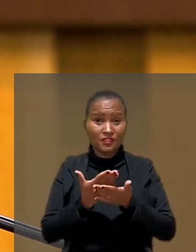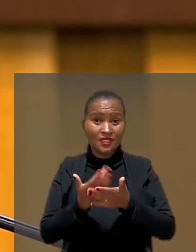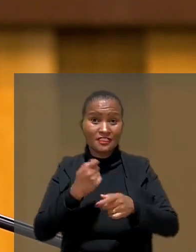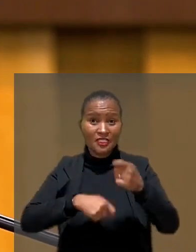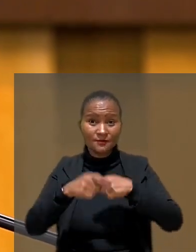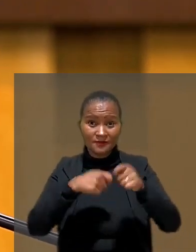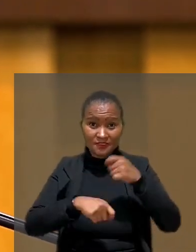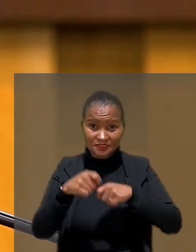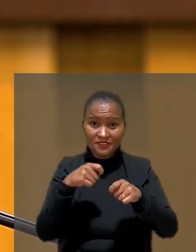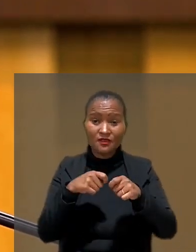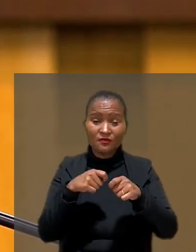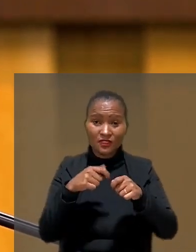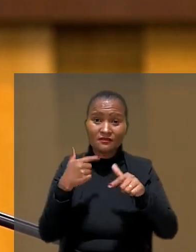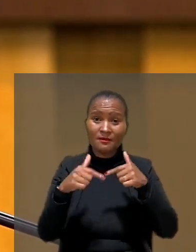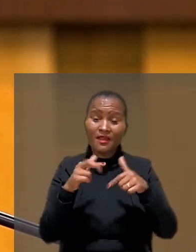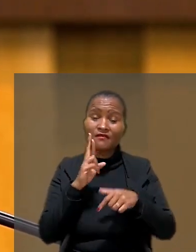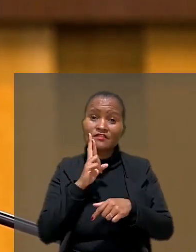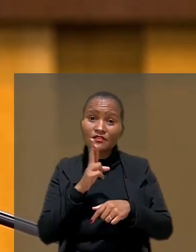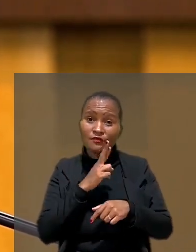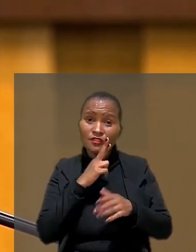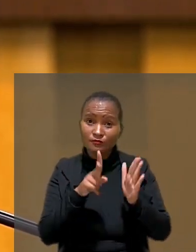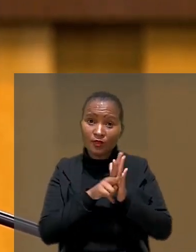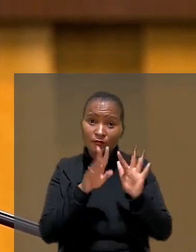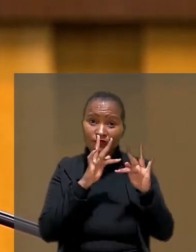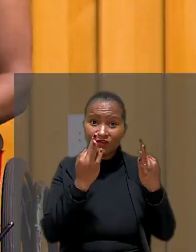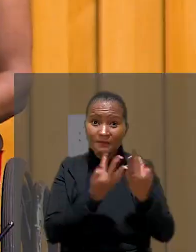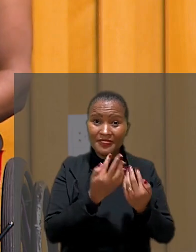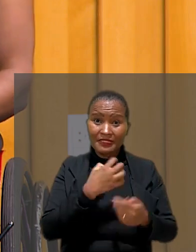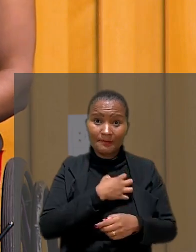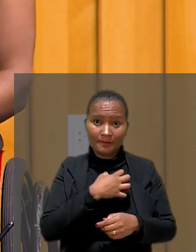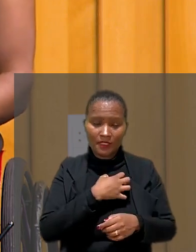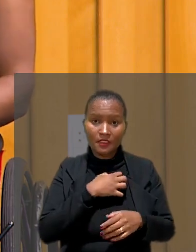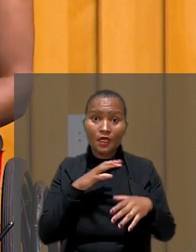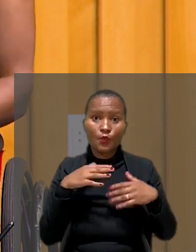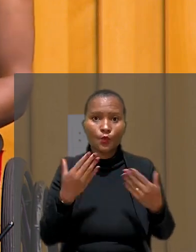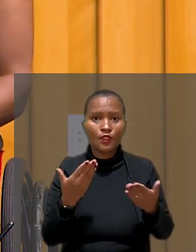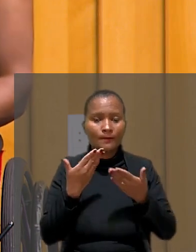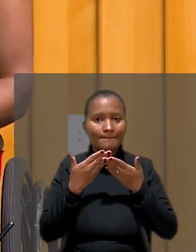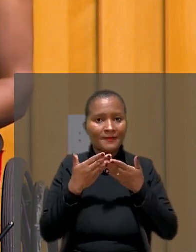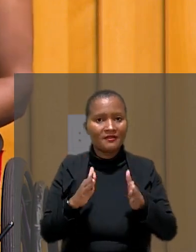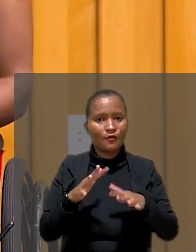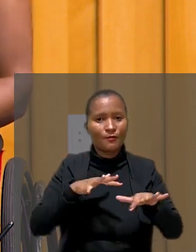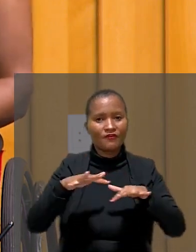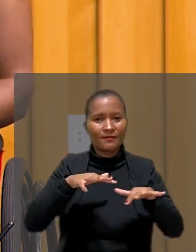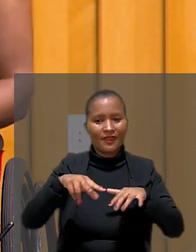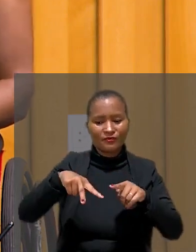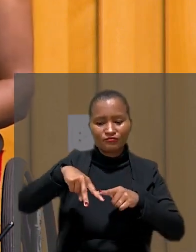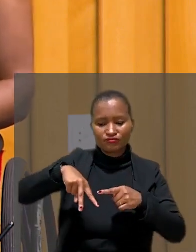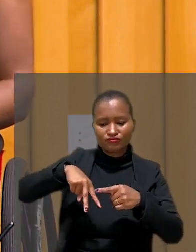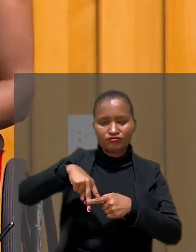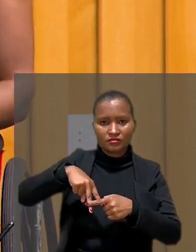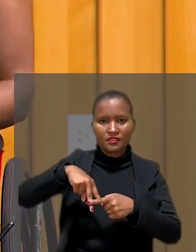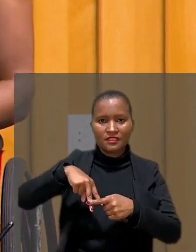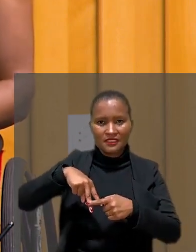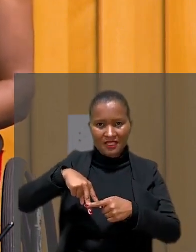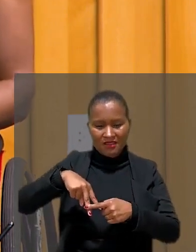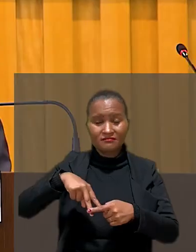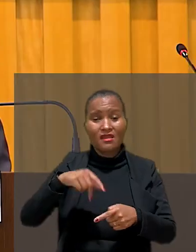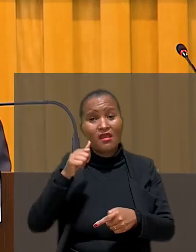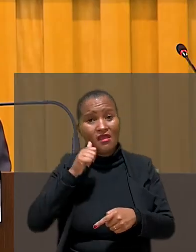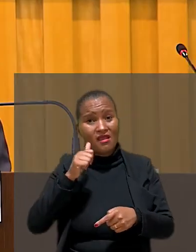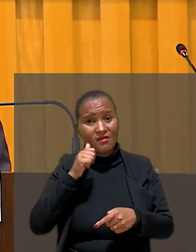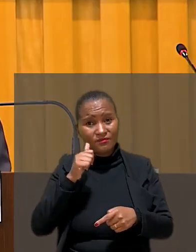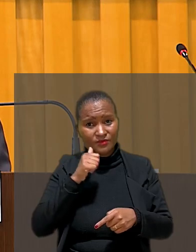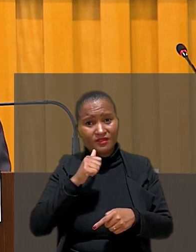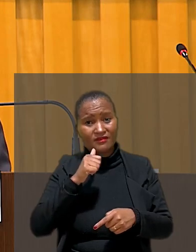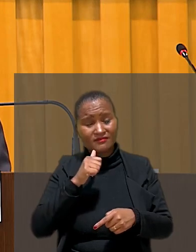administração e trabalhava no restaurante da família, na Bahia, quando perdeu o movimento das pernas. A lesão fez com que ela se